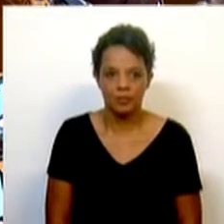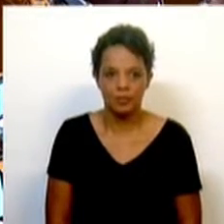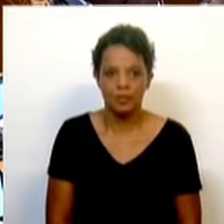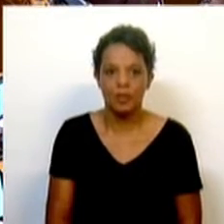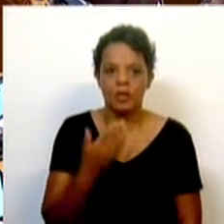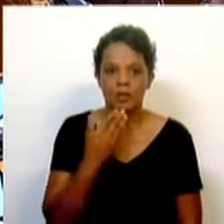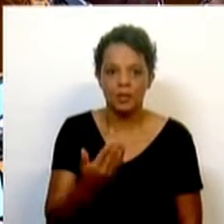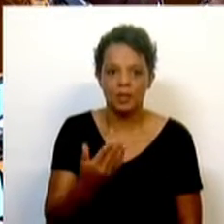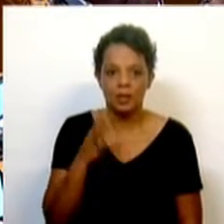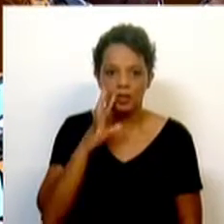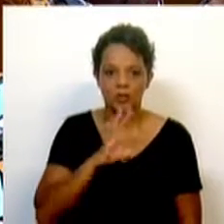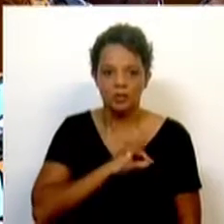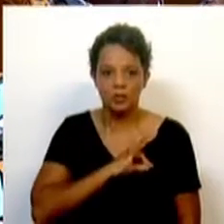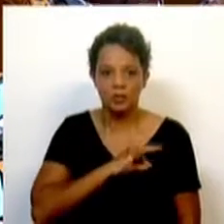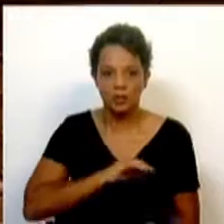Muito obrigada, Sra. Secretária de Estado.